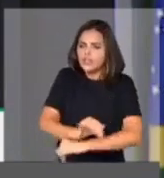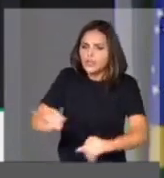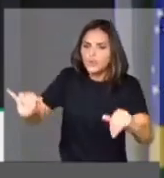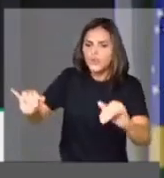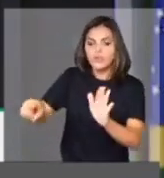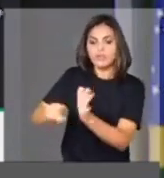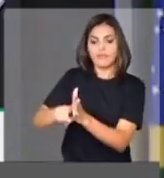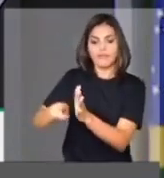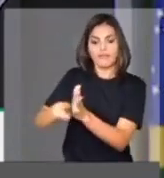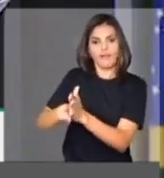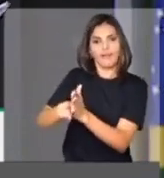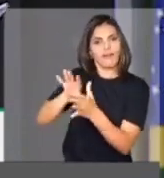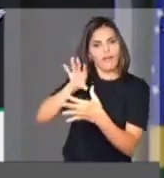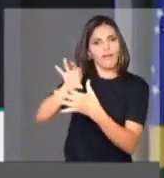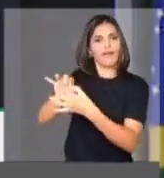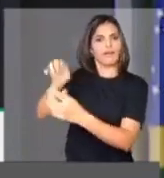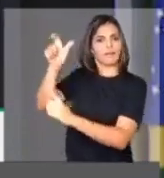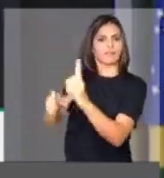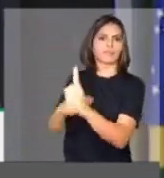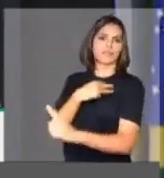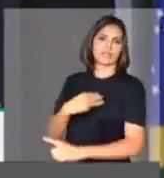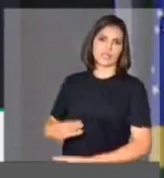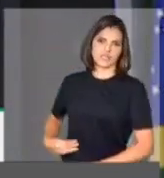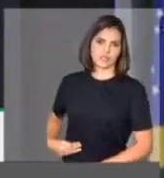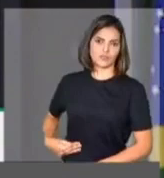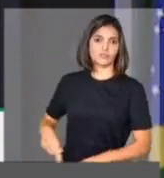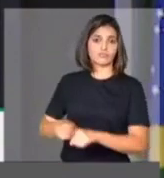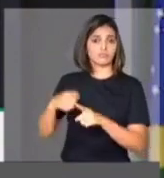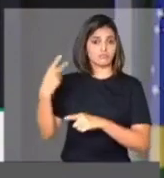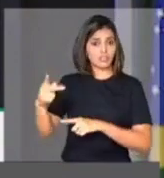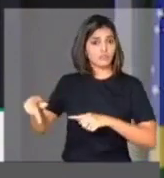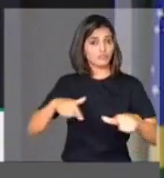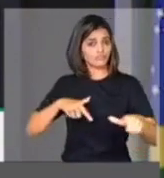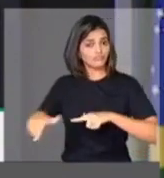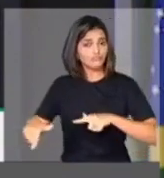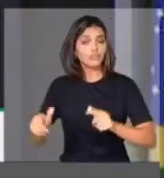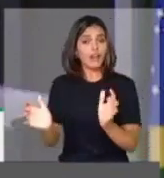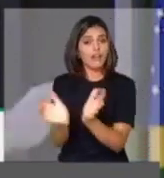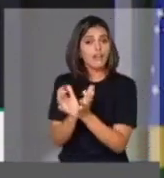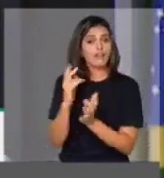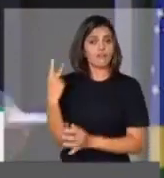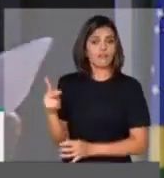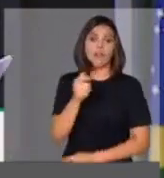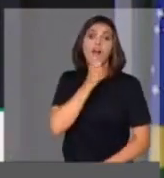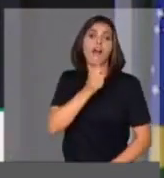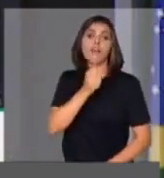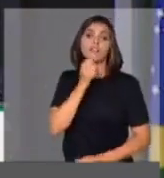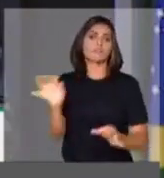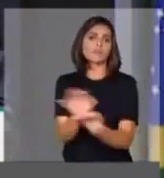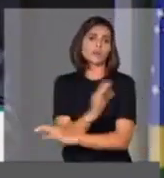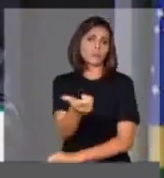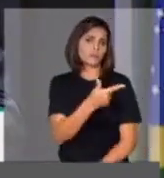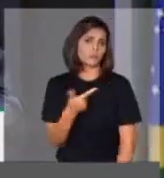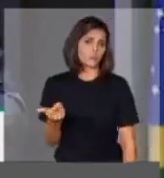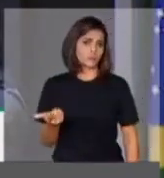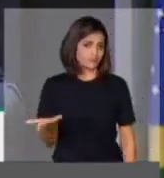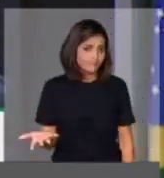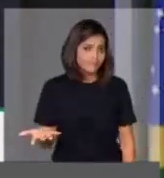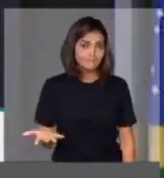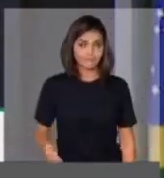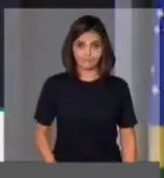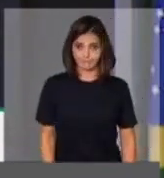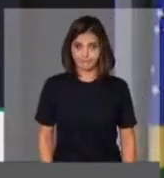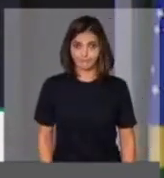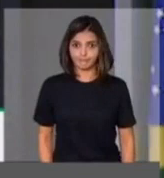relacionadas à figura do ministro e ao seu trabalho e à equipe que ainda está em processo de